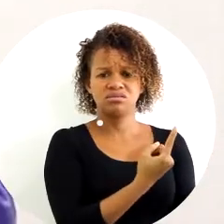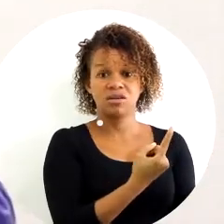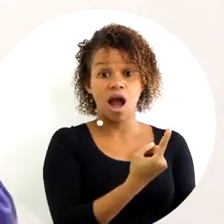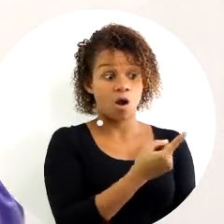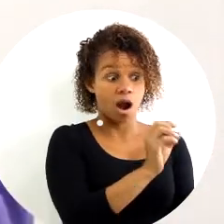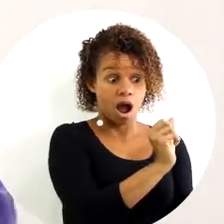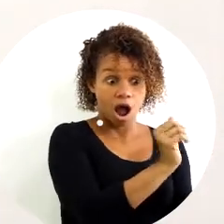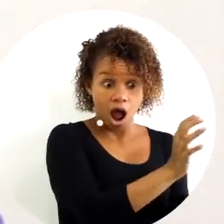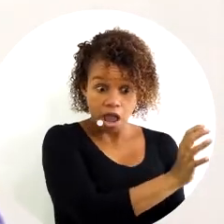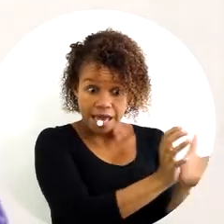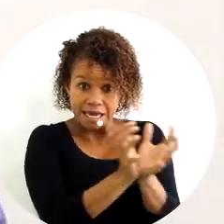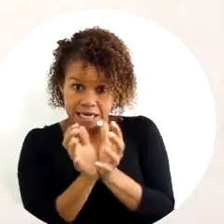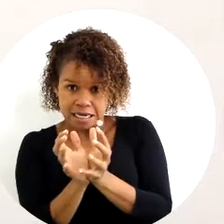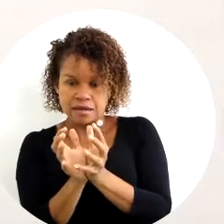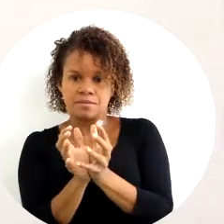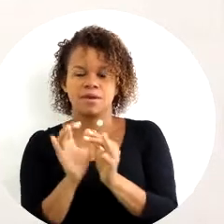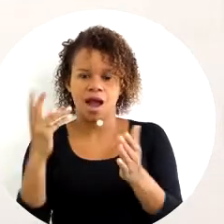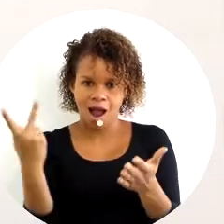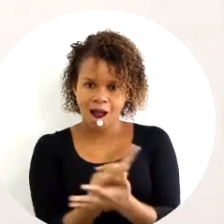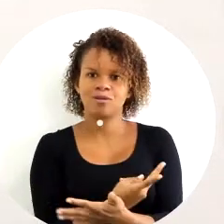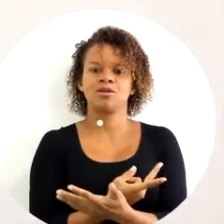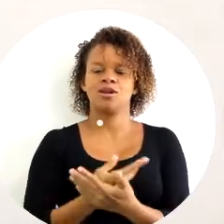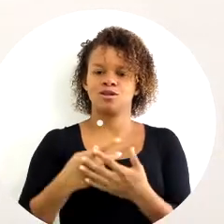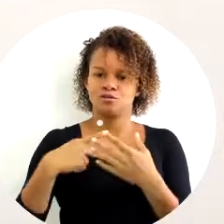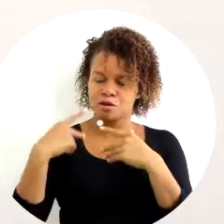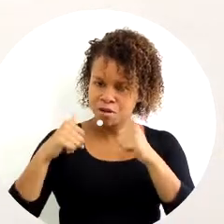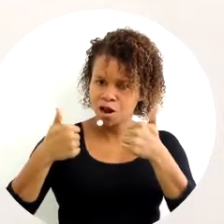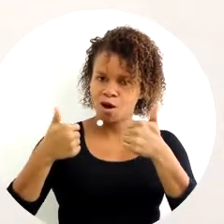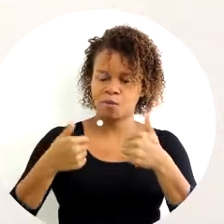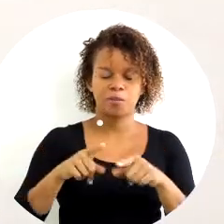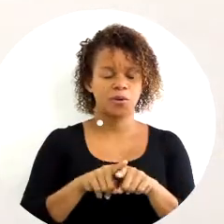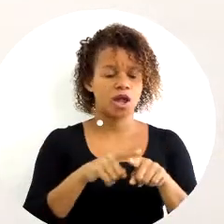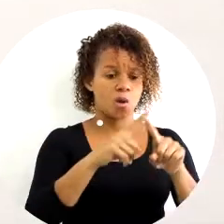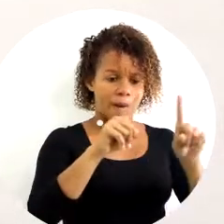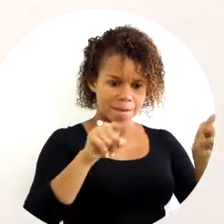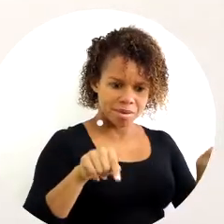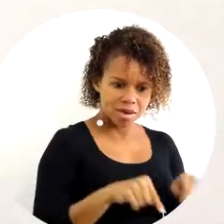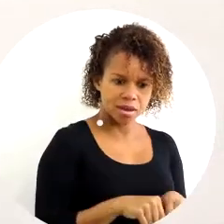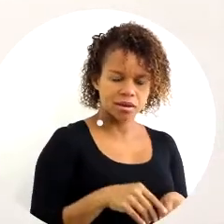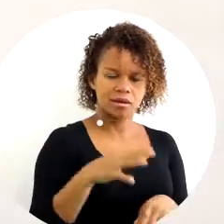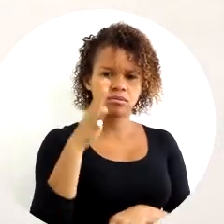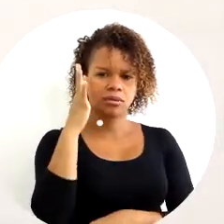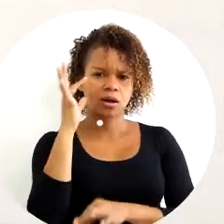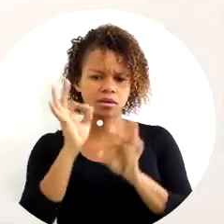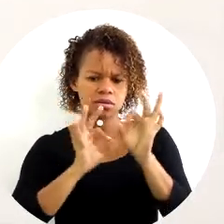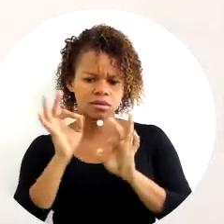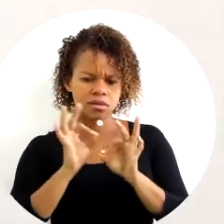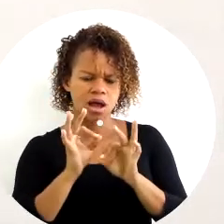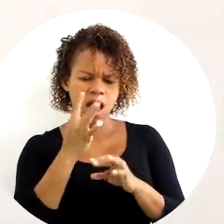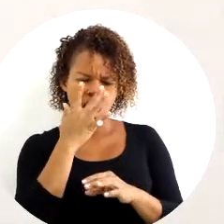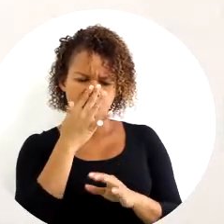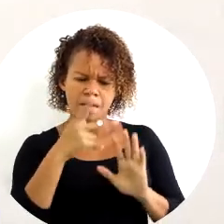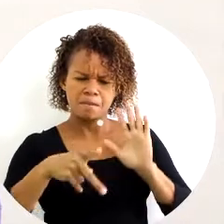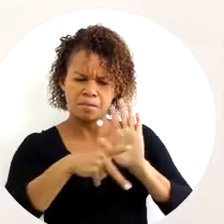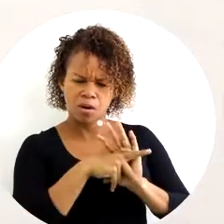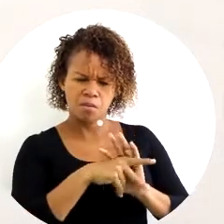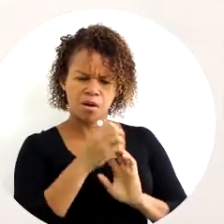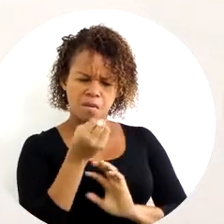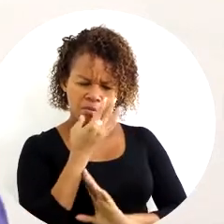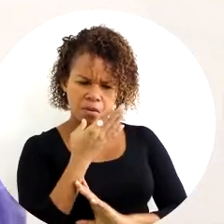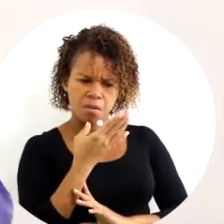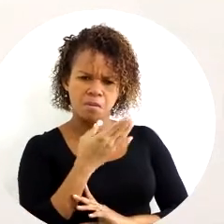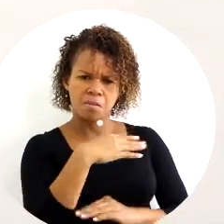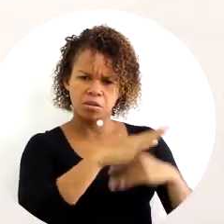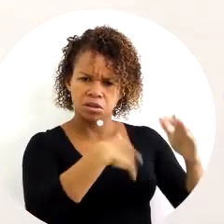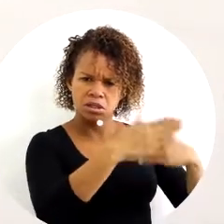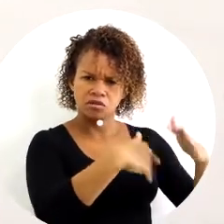As equipes realizam. E a empresa precisa pensar, o ambiente que eu apresento para esses colaboradores, ele é propício, ele é bom